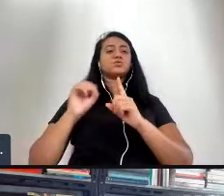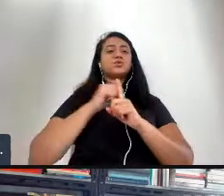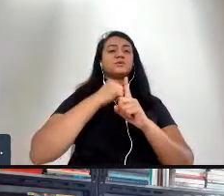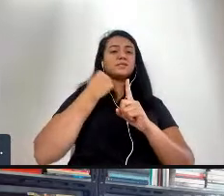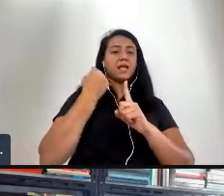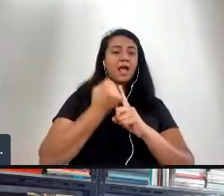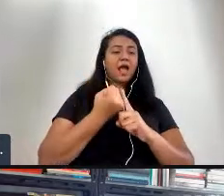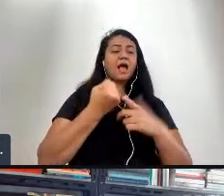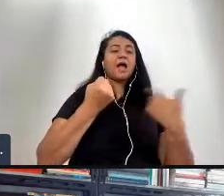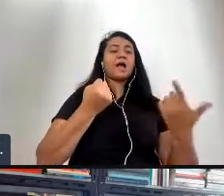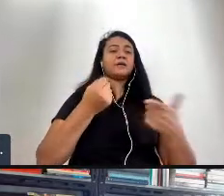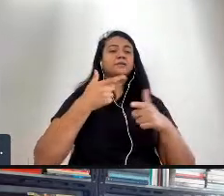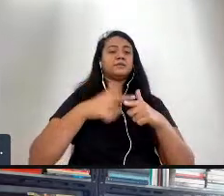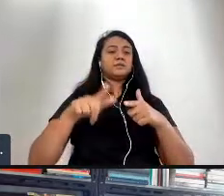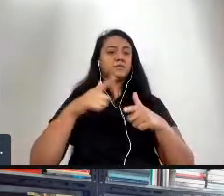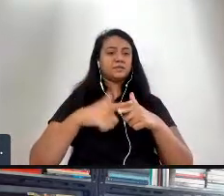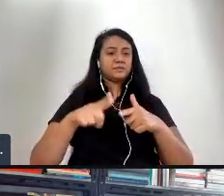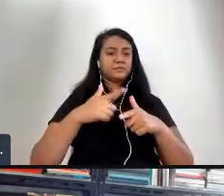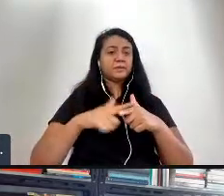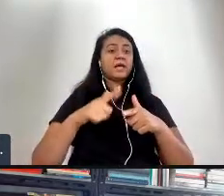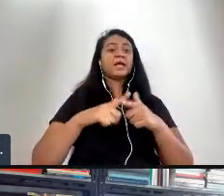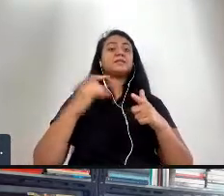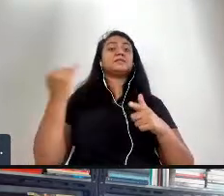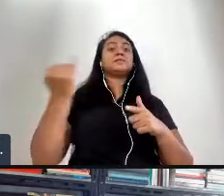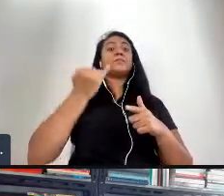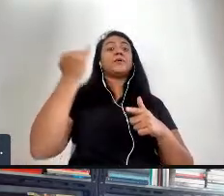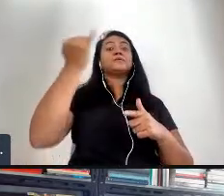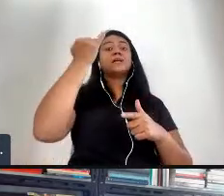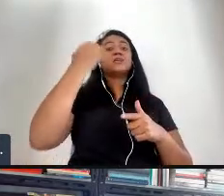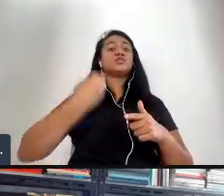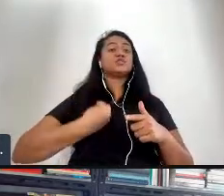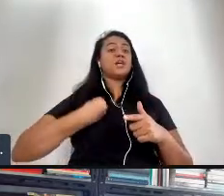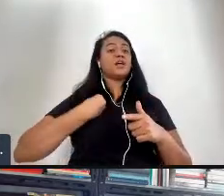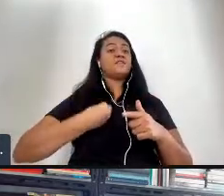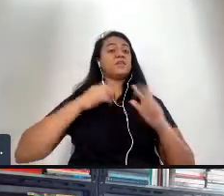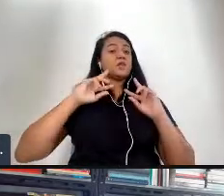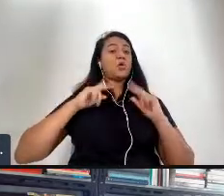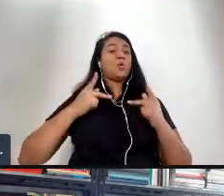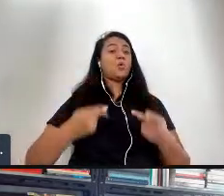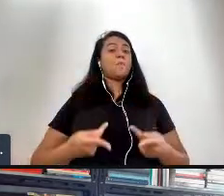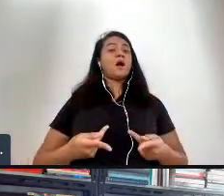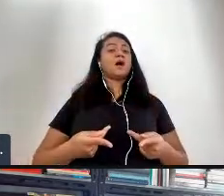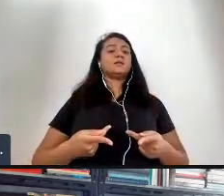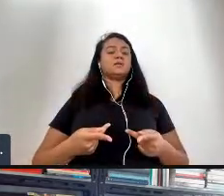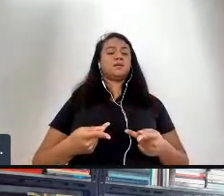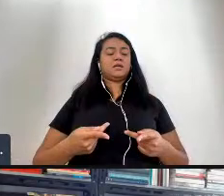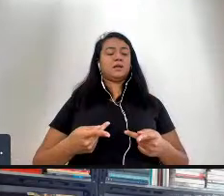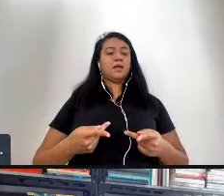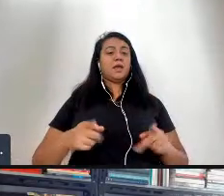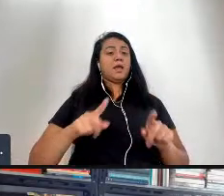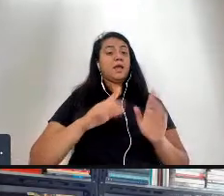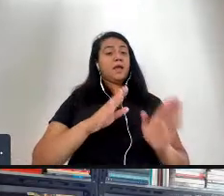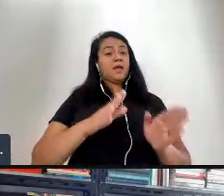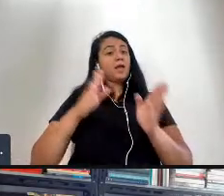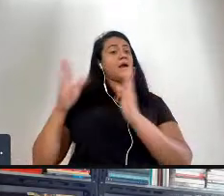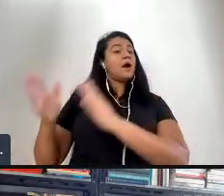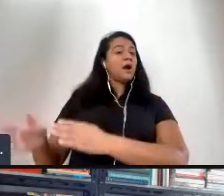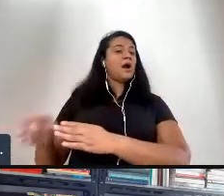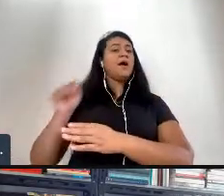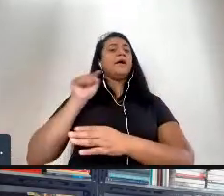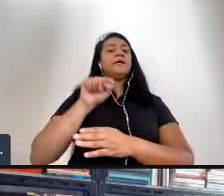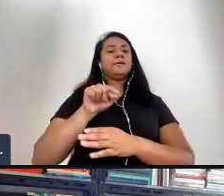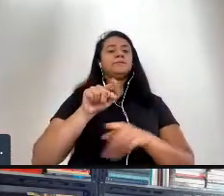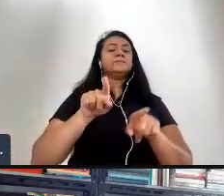que são contundentes à vida humana e de um outro lado uma